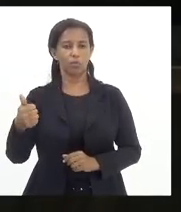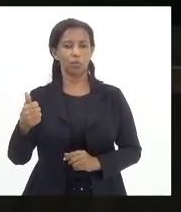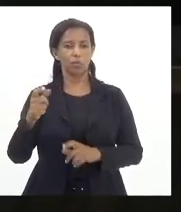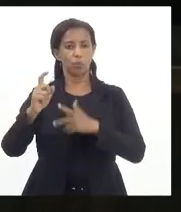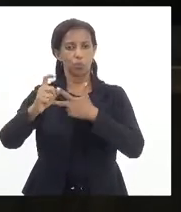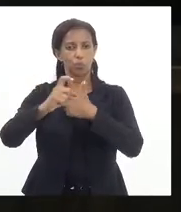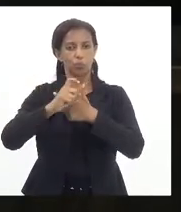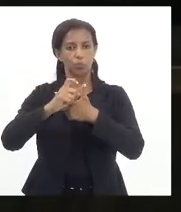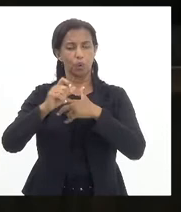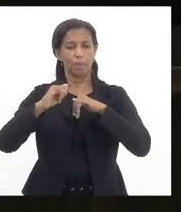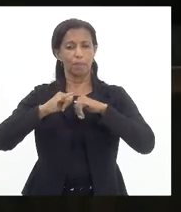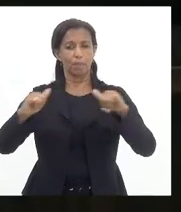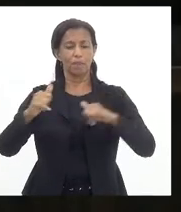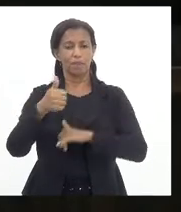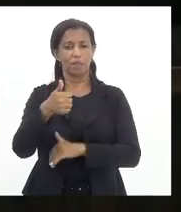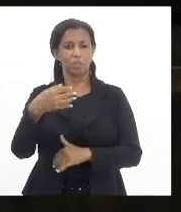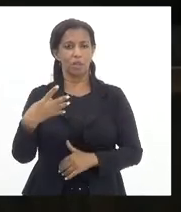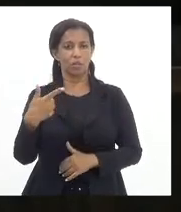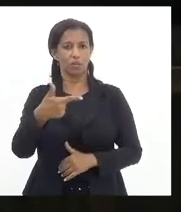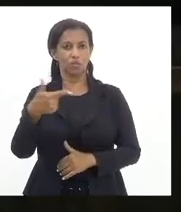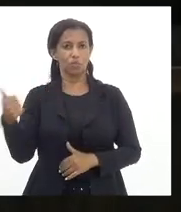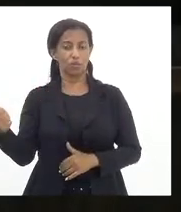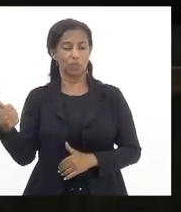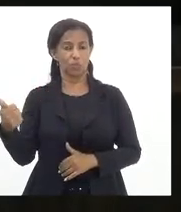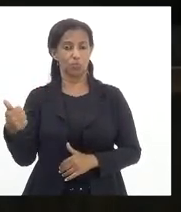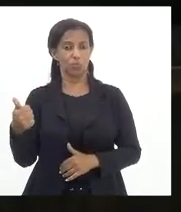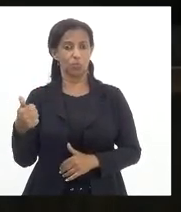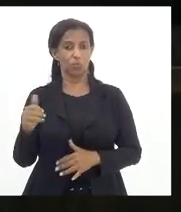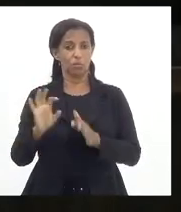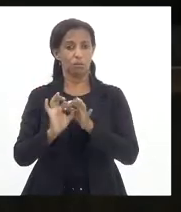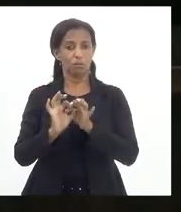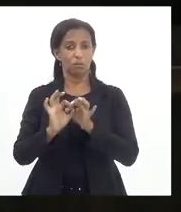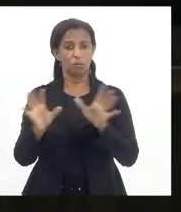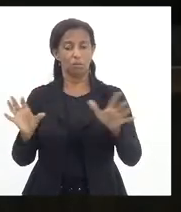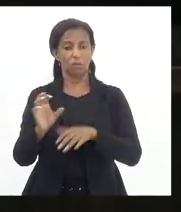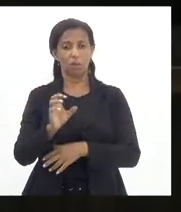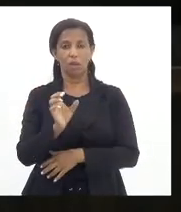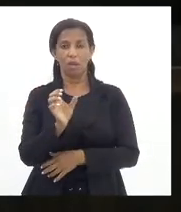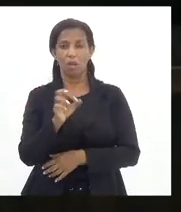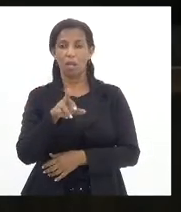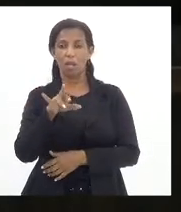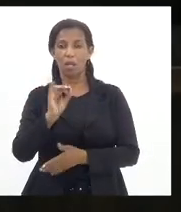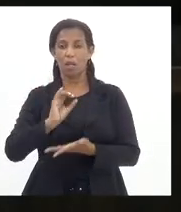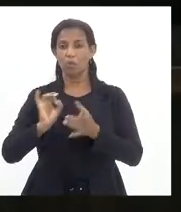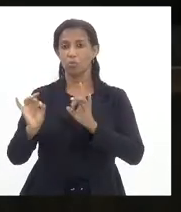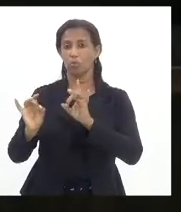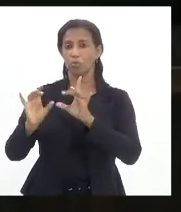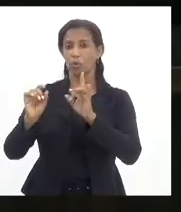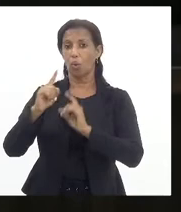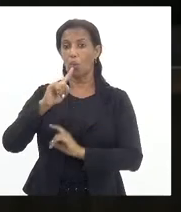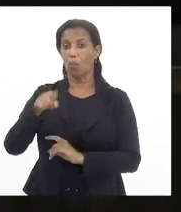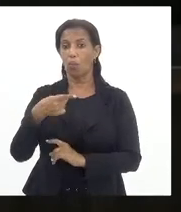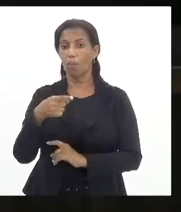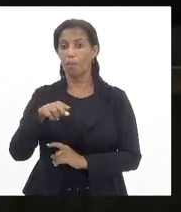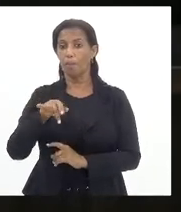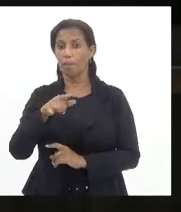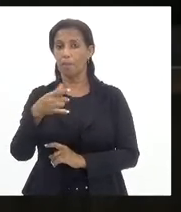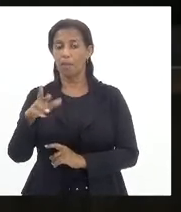executivo mensagem 14 de 21 que autoriza a abertura de crédito adicional especial no valor de 1 milhão